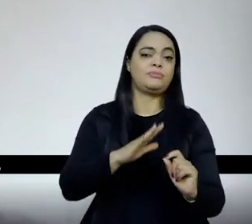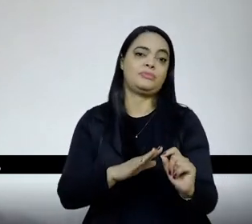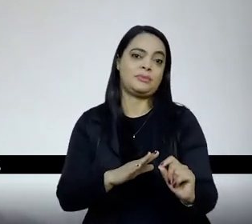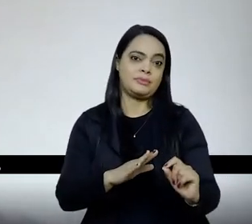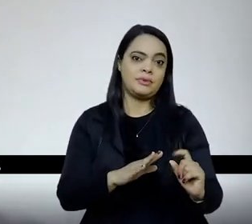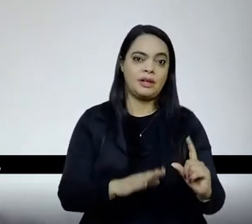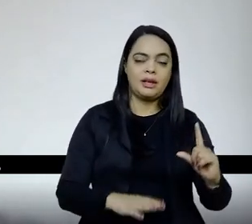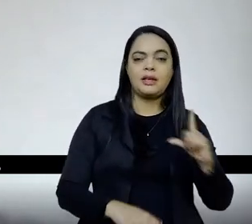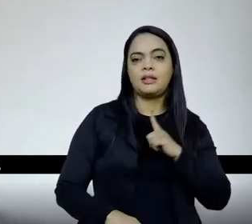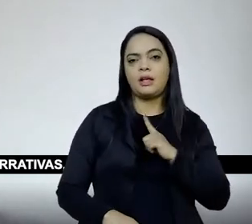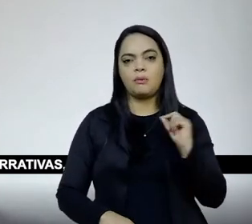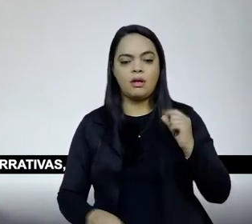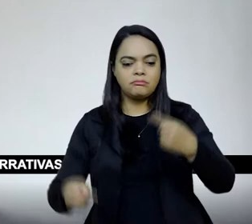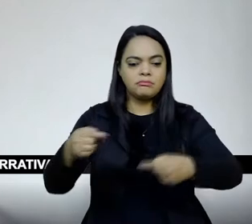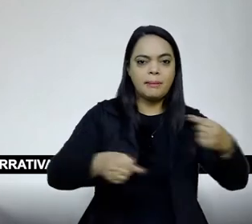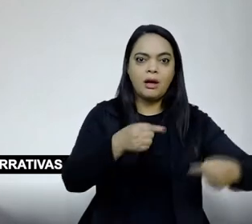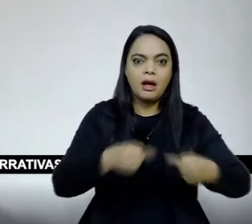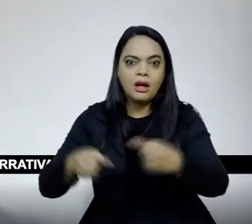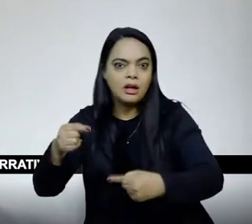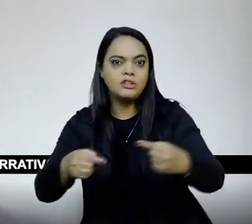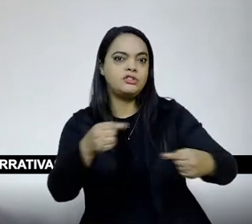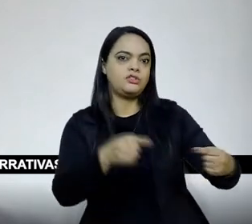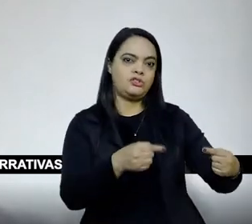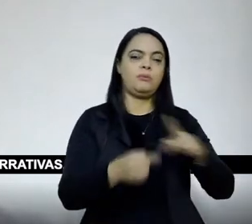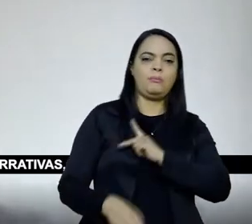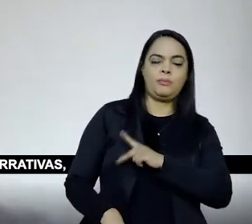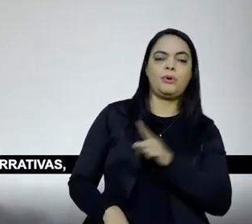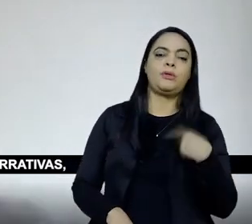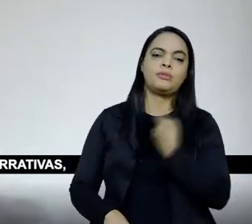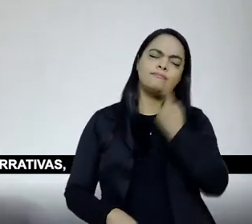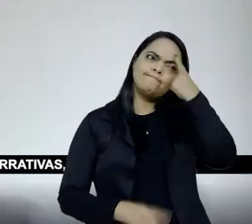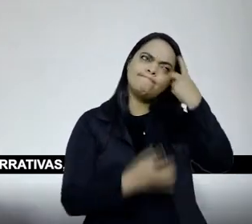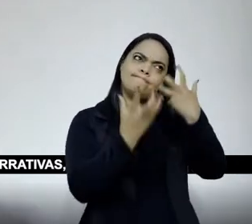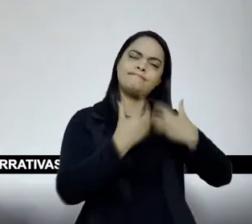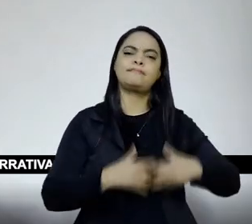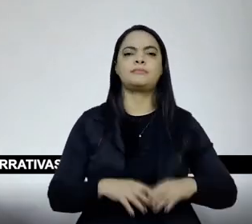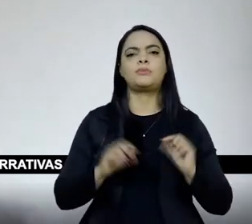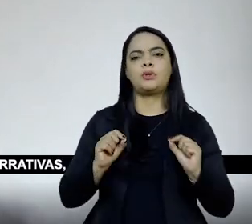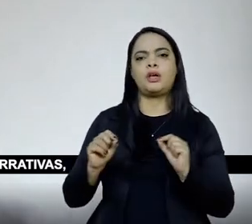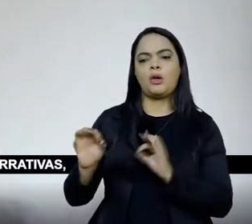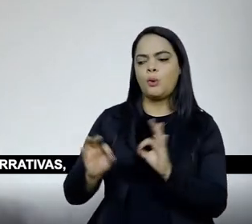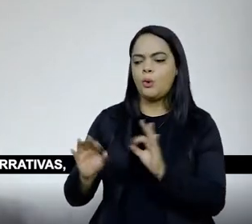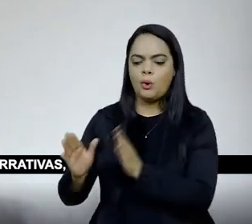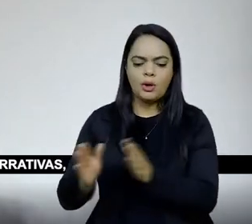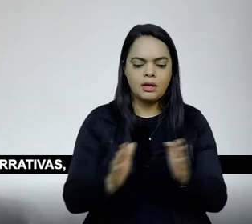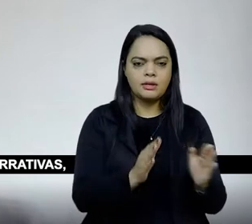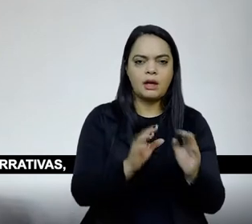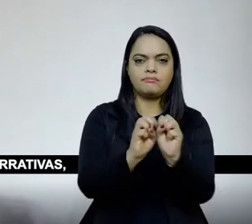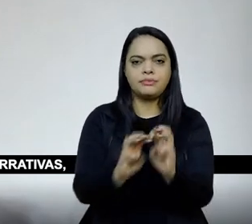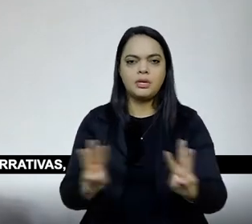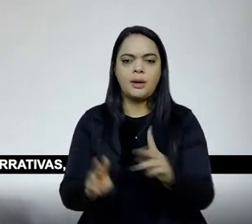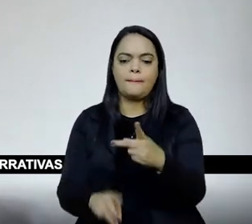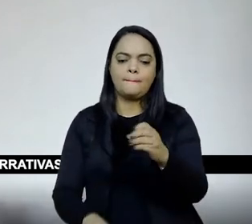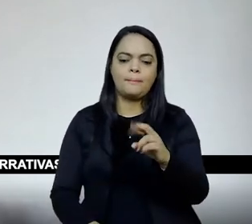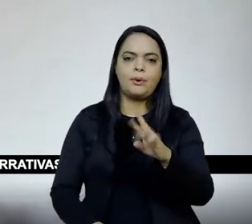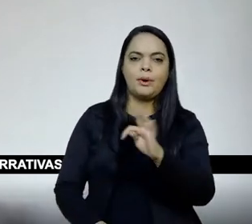o espaço público, o debate público. É nessa perspectiva que a gente pensou, então, de organizar um portal em que